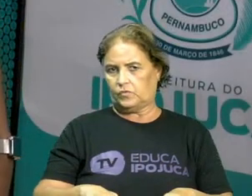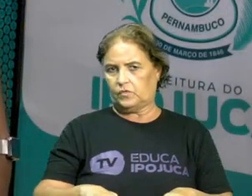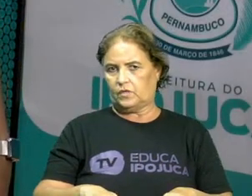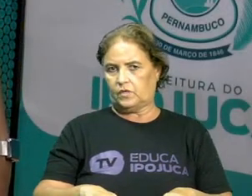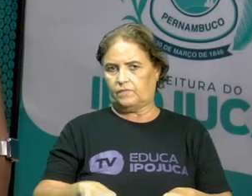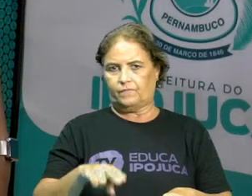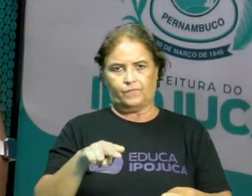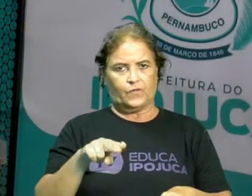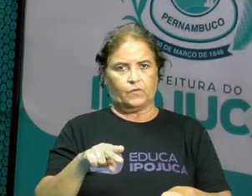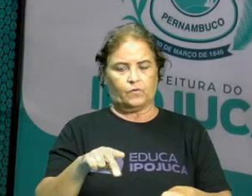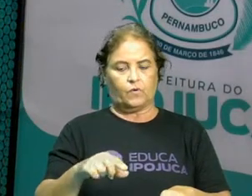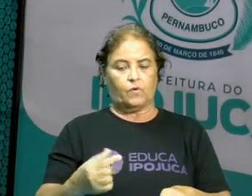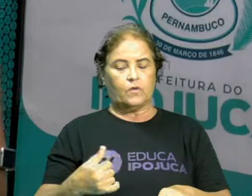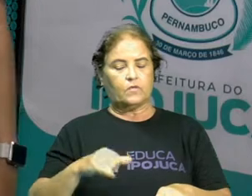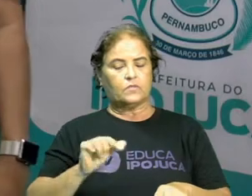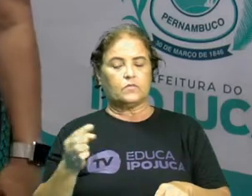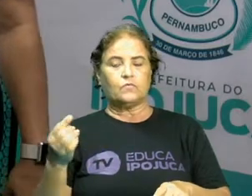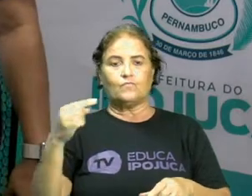vai ter que sair.